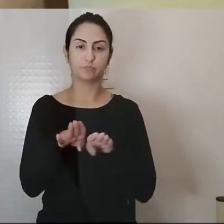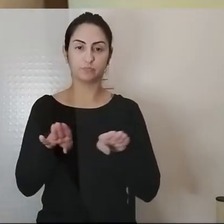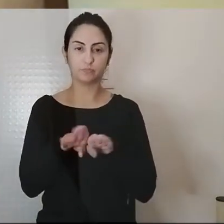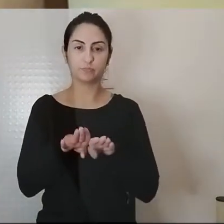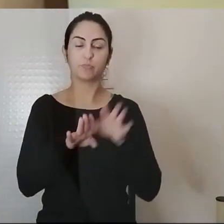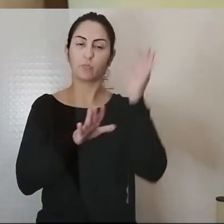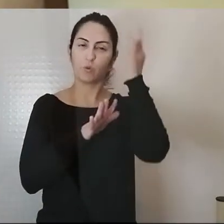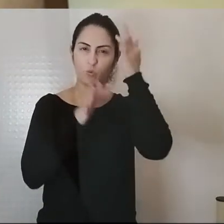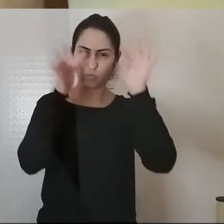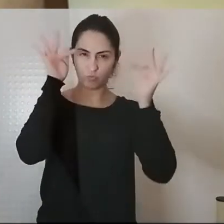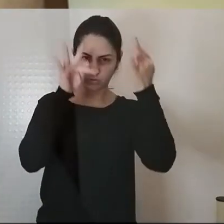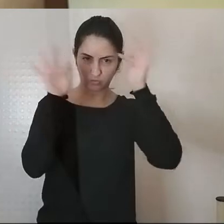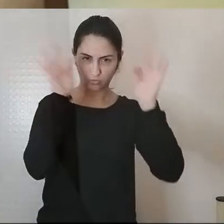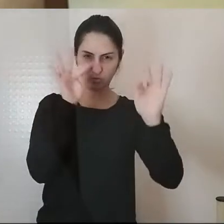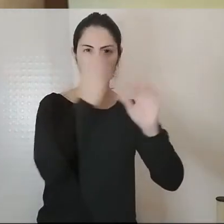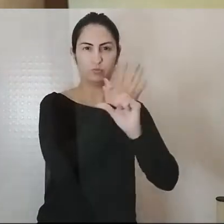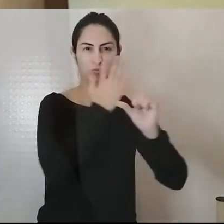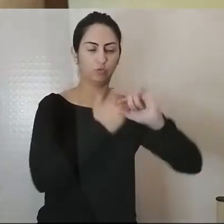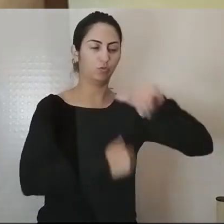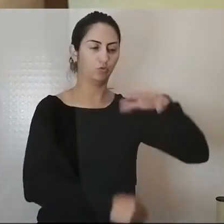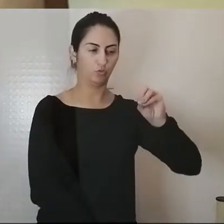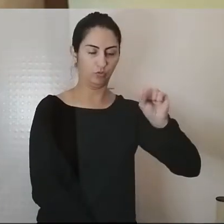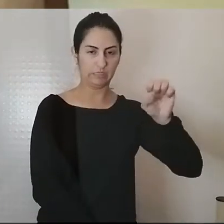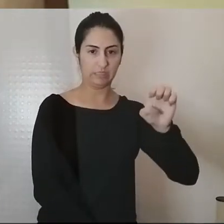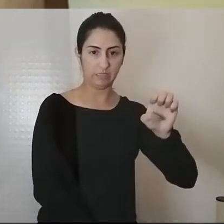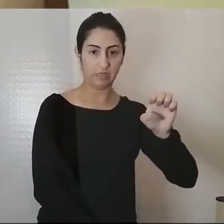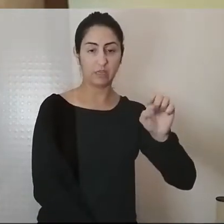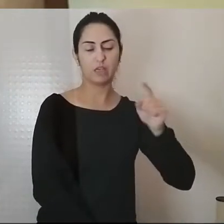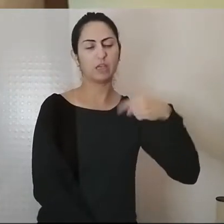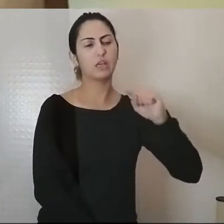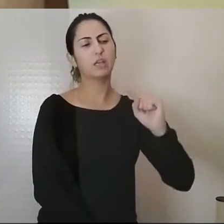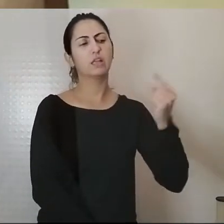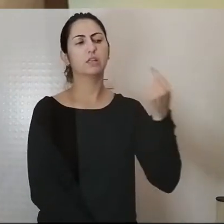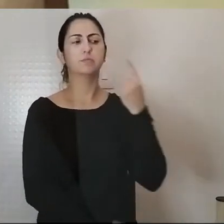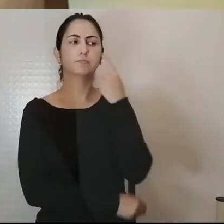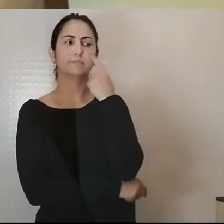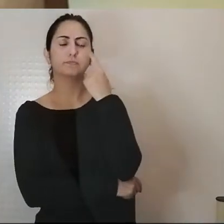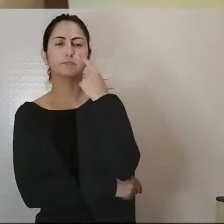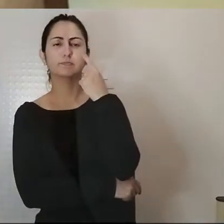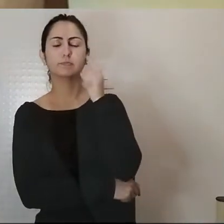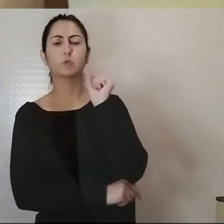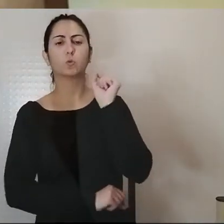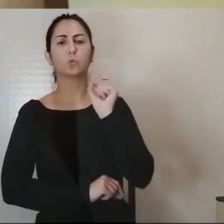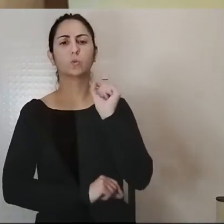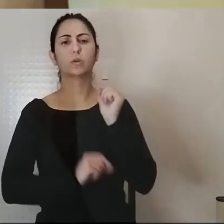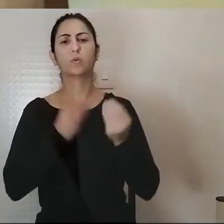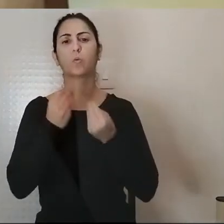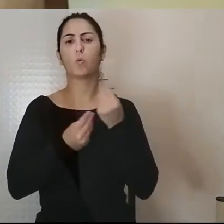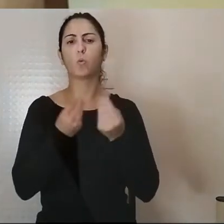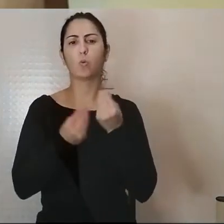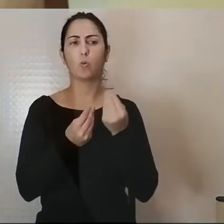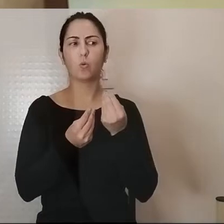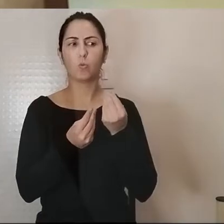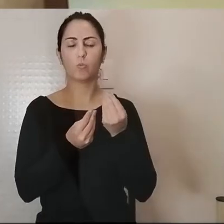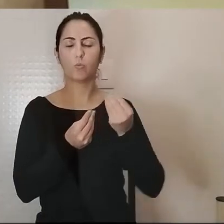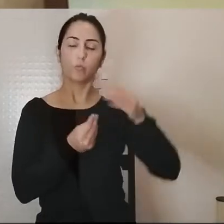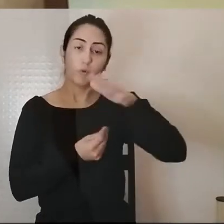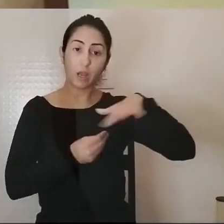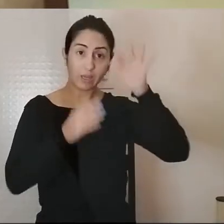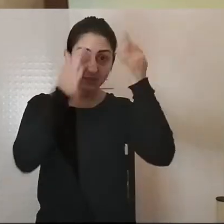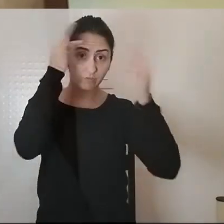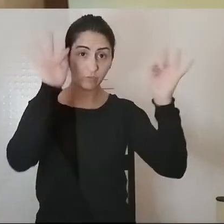moçambicano José Castiano, ele chama-nos a atenção à dimensão moral da filosofia Ubuntu,